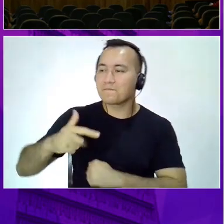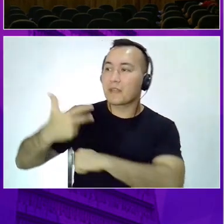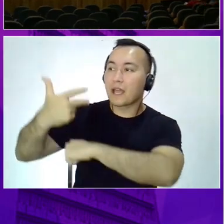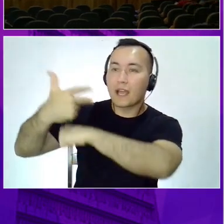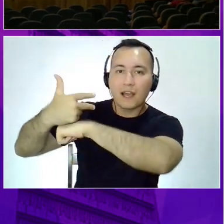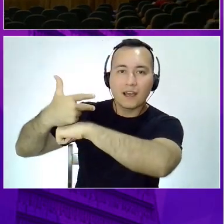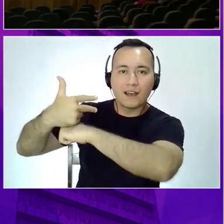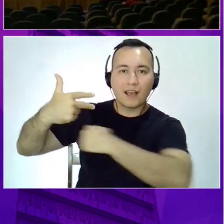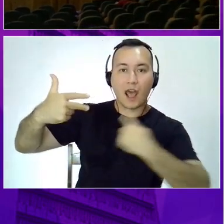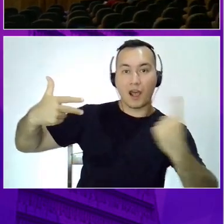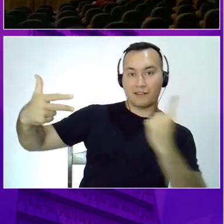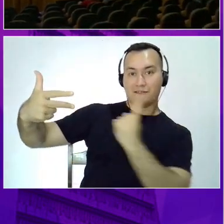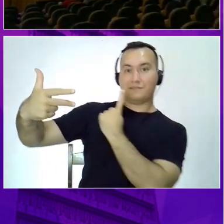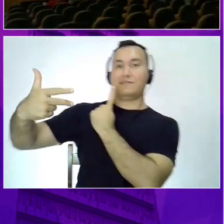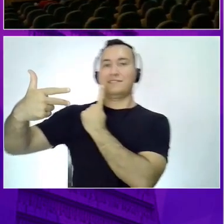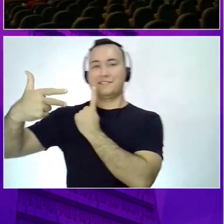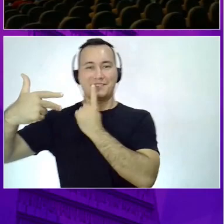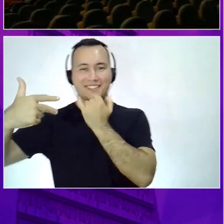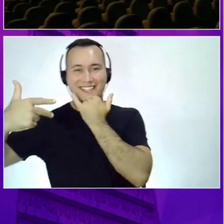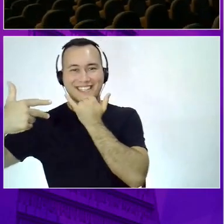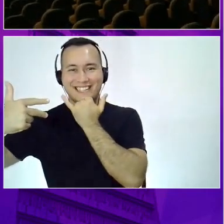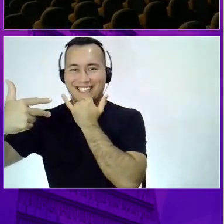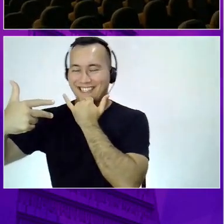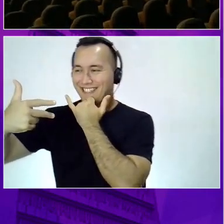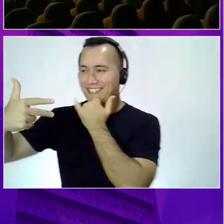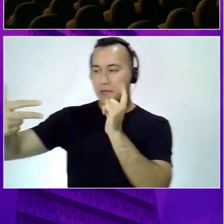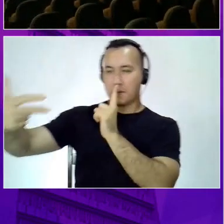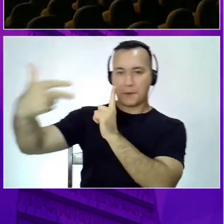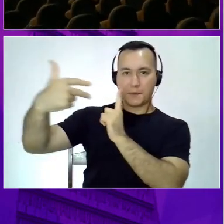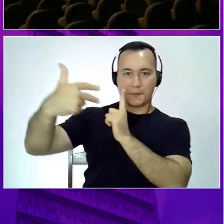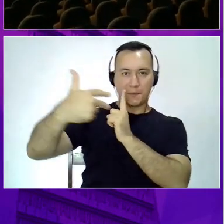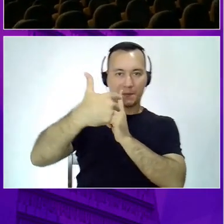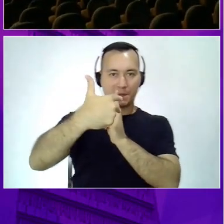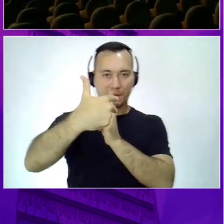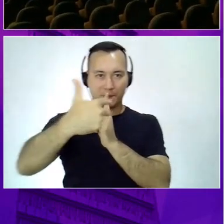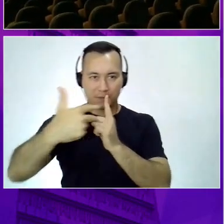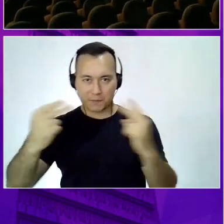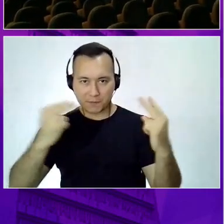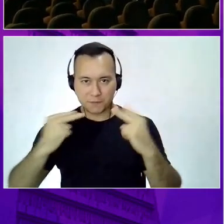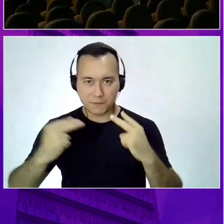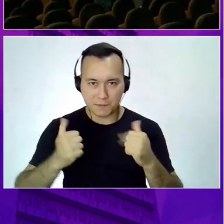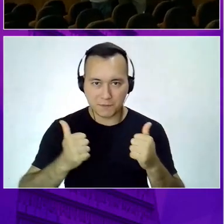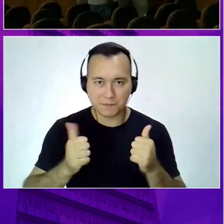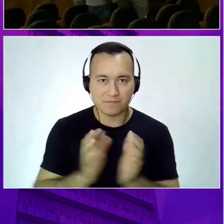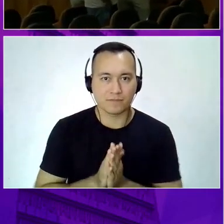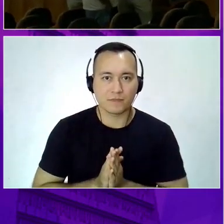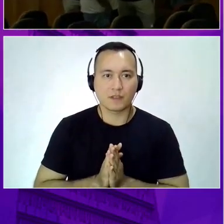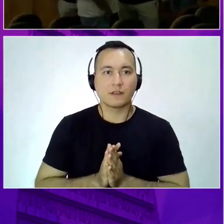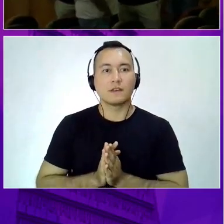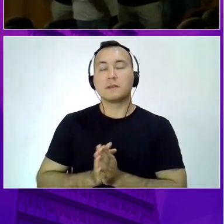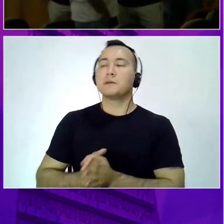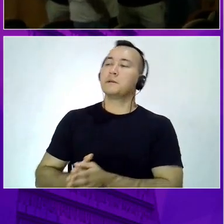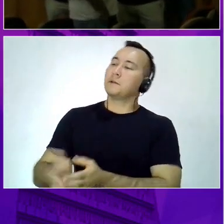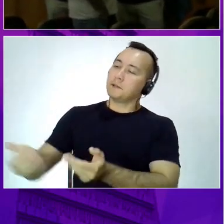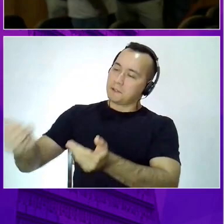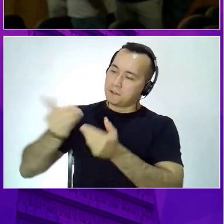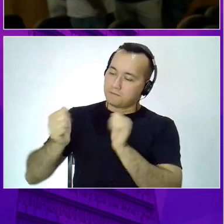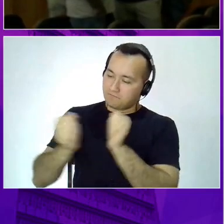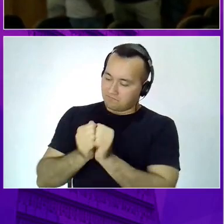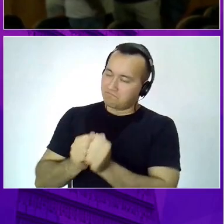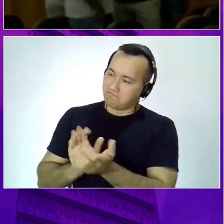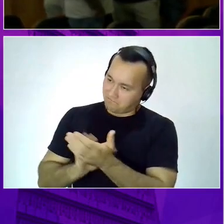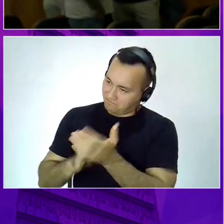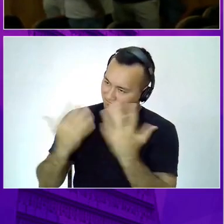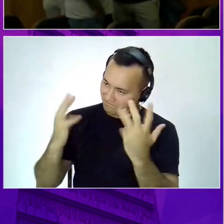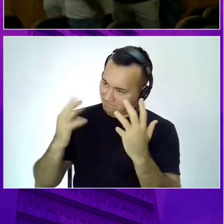Então, Rafael, eu quero te dar as boas-vindas ao programa Mega Desafio Mentoria de Transição de Carreira e Transformação de Vida que começa em março.